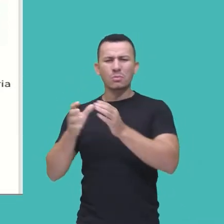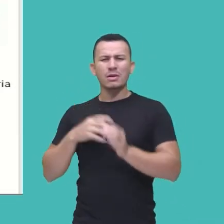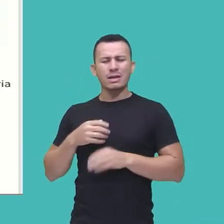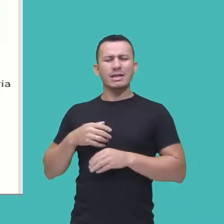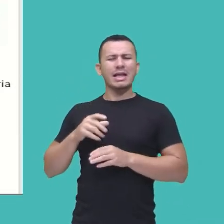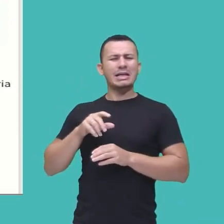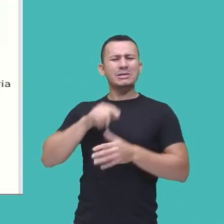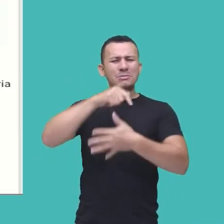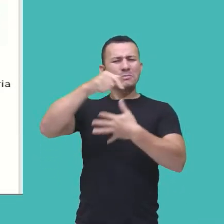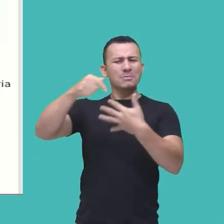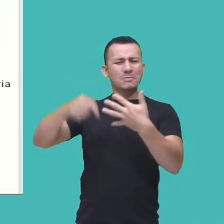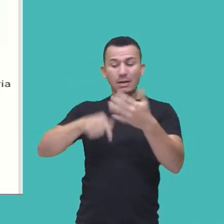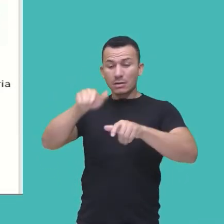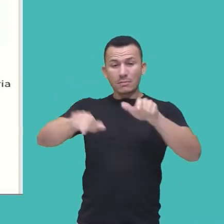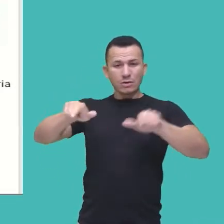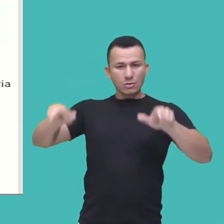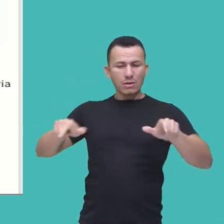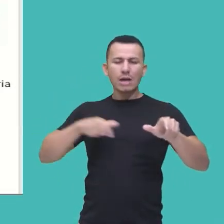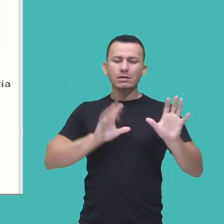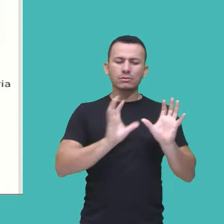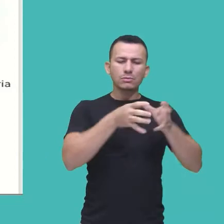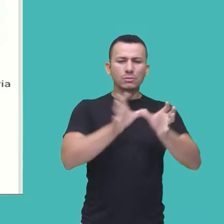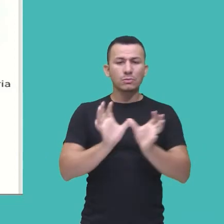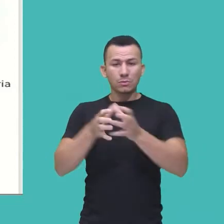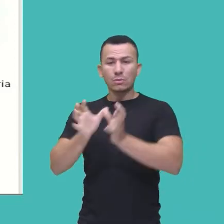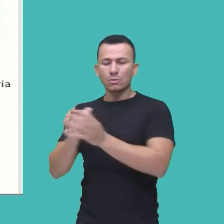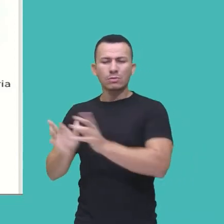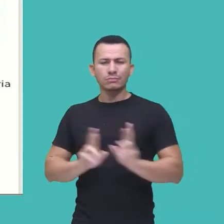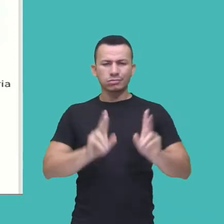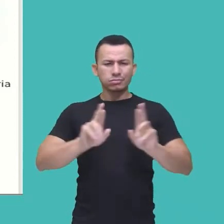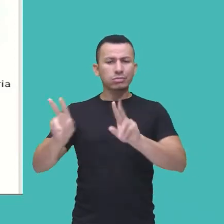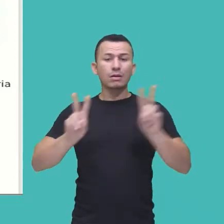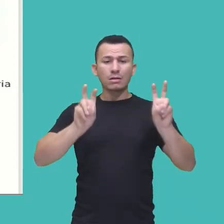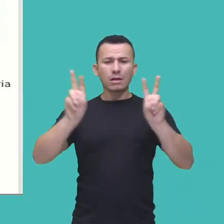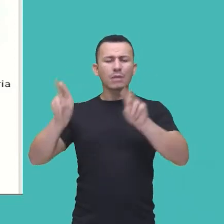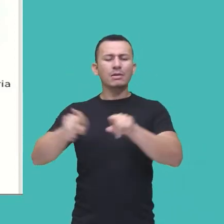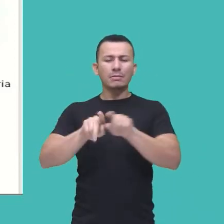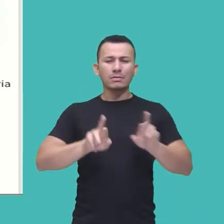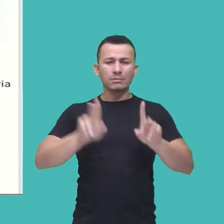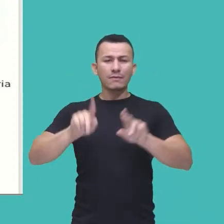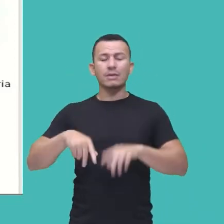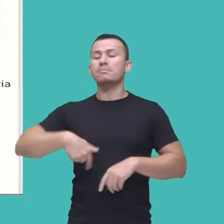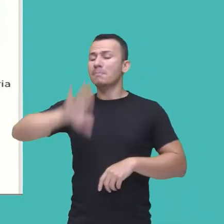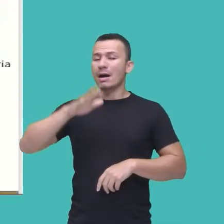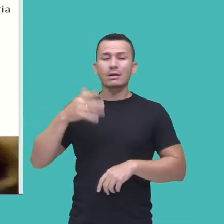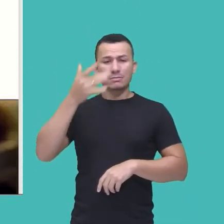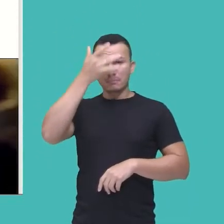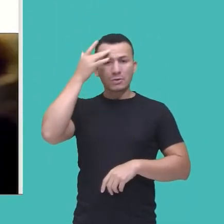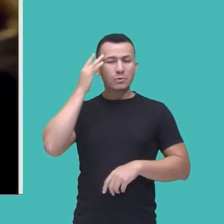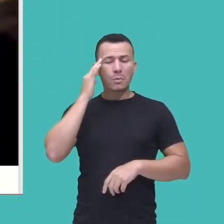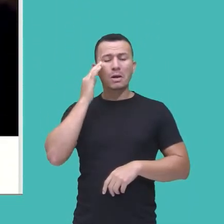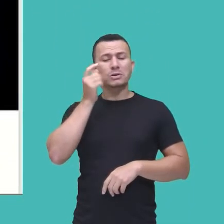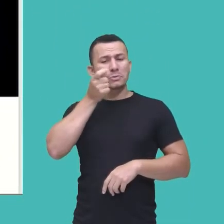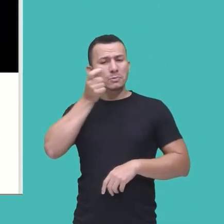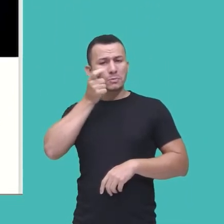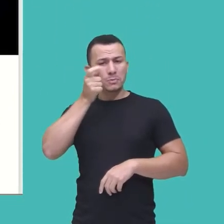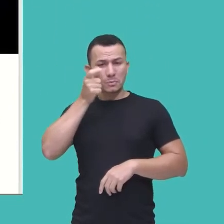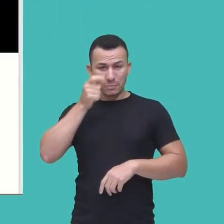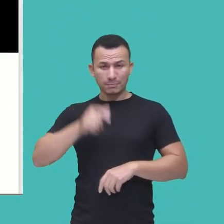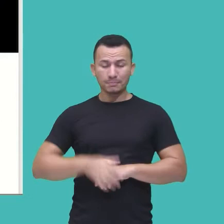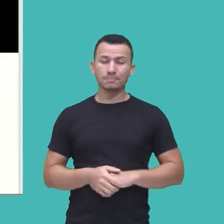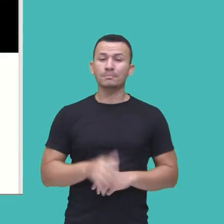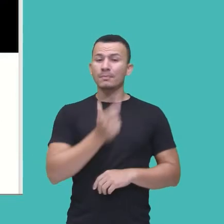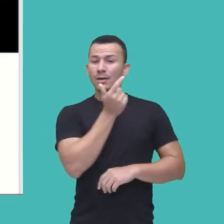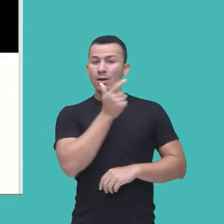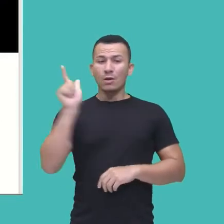tem N personagens, cada um com a sua história, o seu enredo, e é uma série que foi bastante assistida, tá bom? Outra, olha só,